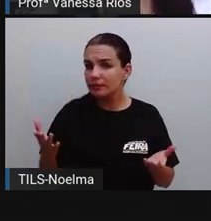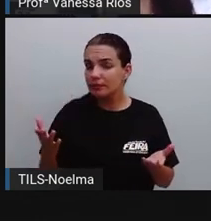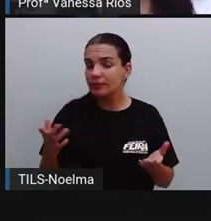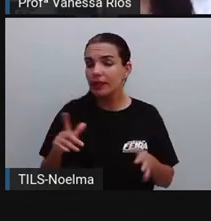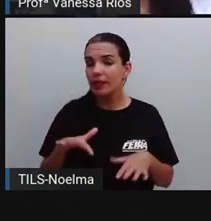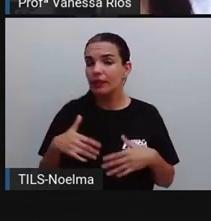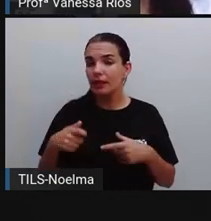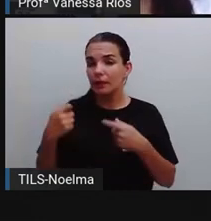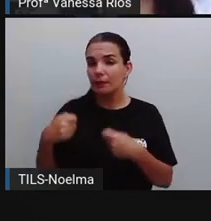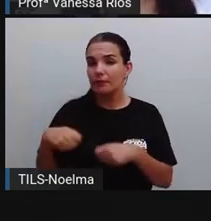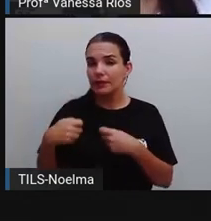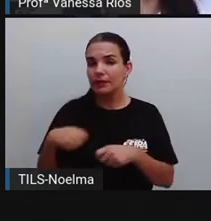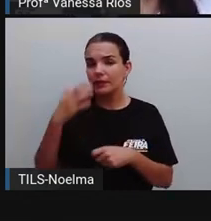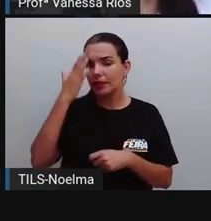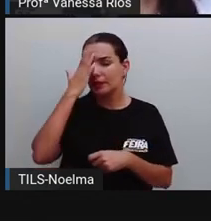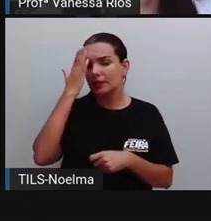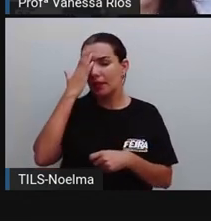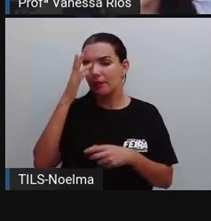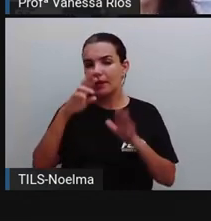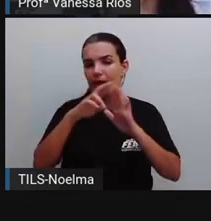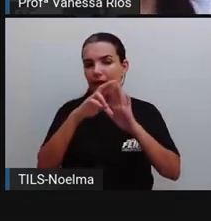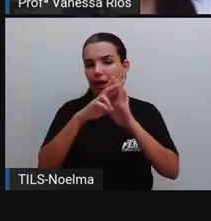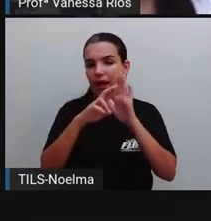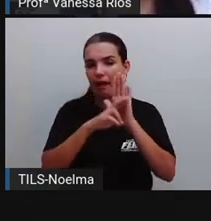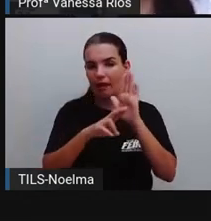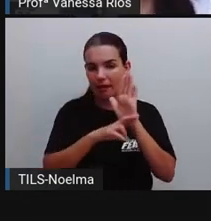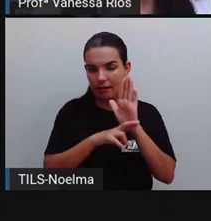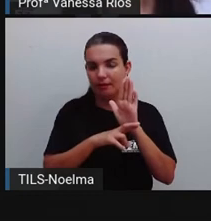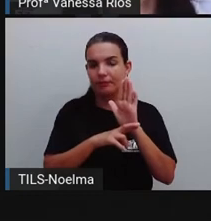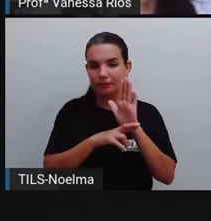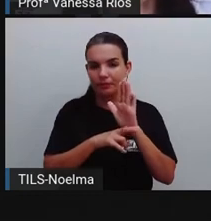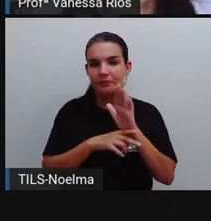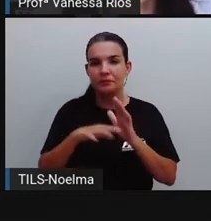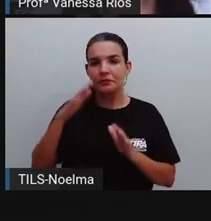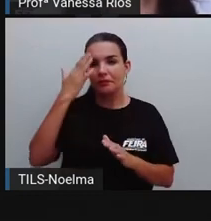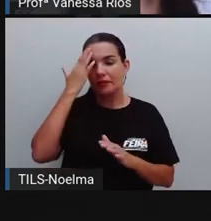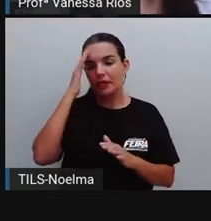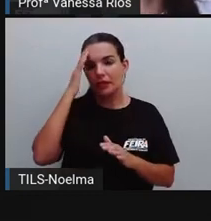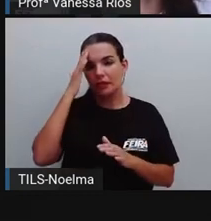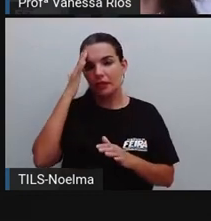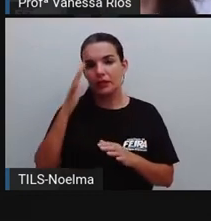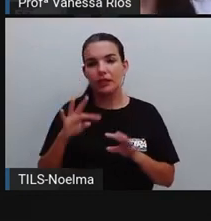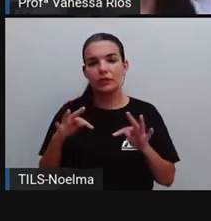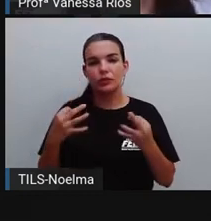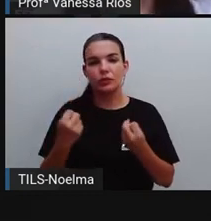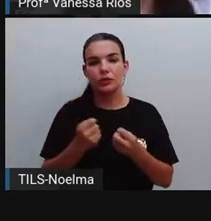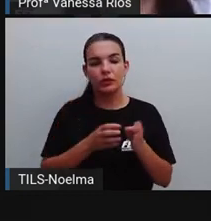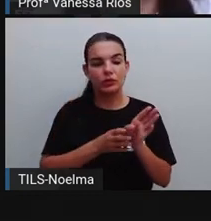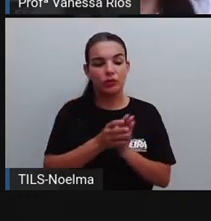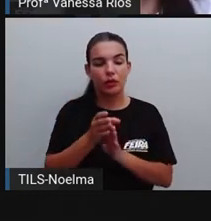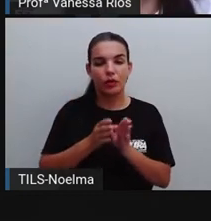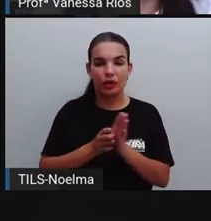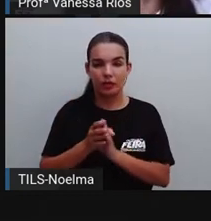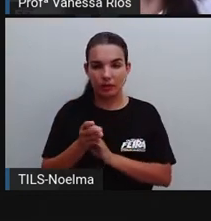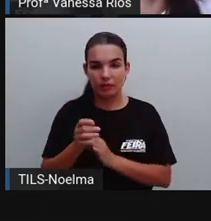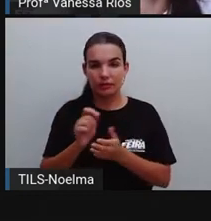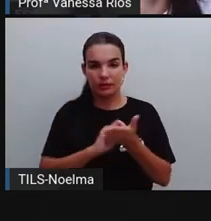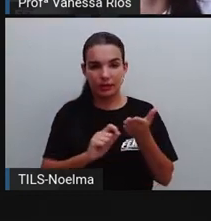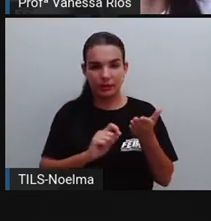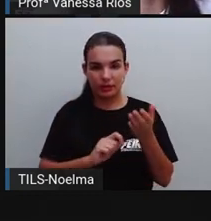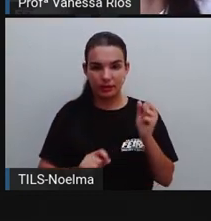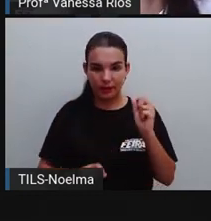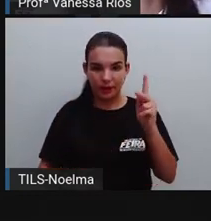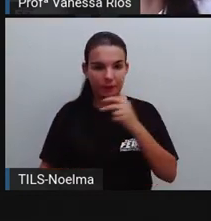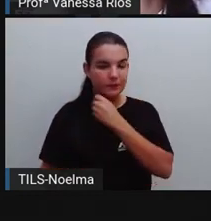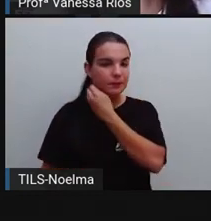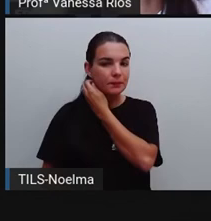aí é necessário que a gente saiba as regras, né? Entenda aí das regras que vão nos orientar a escrita correta.